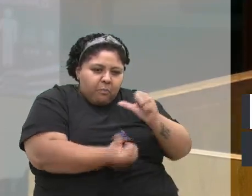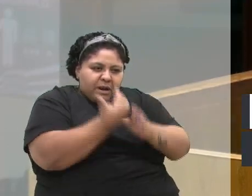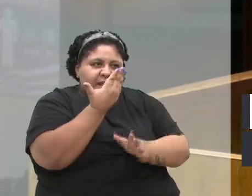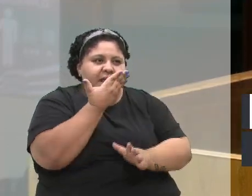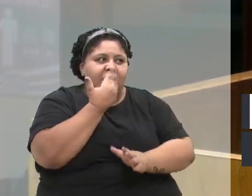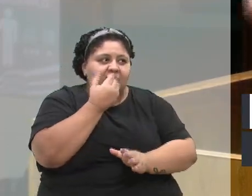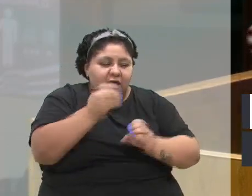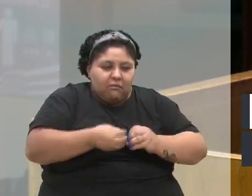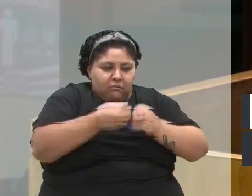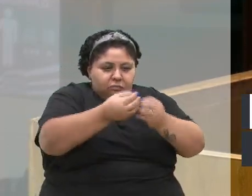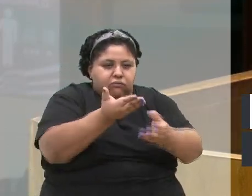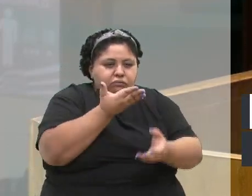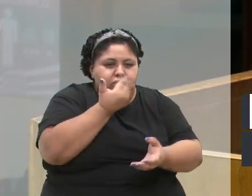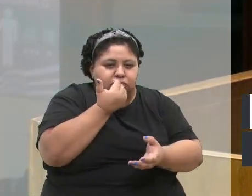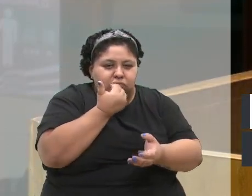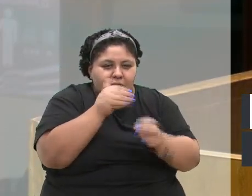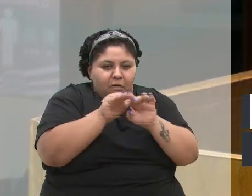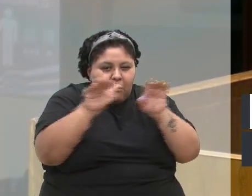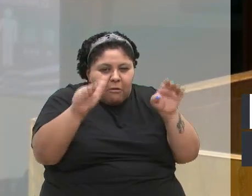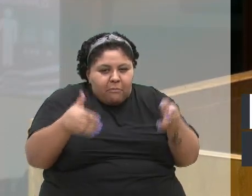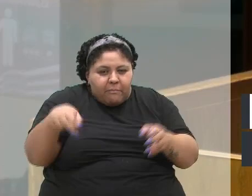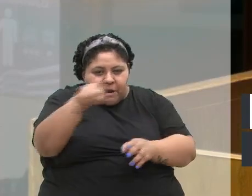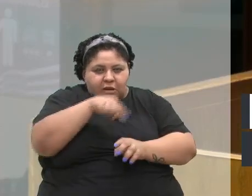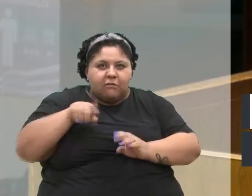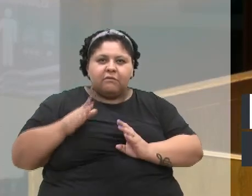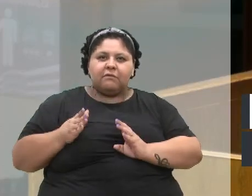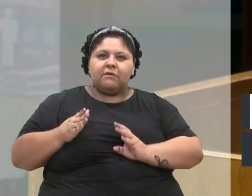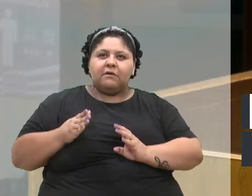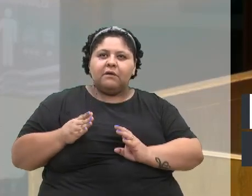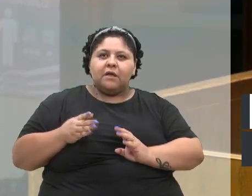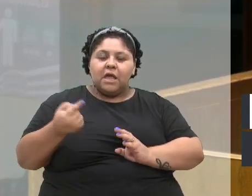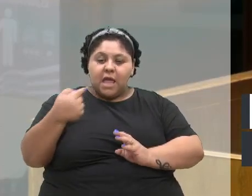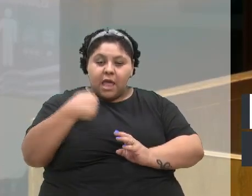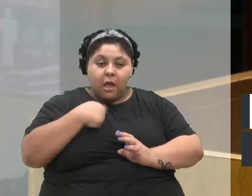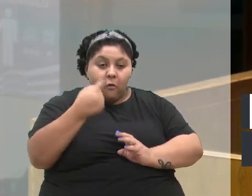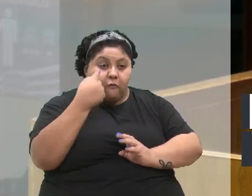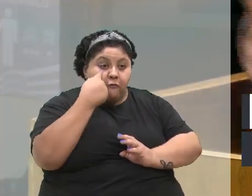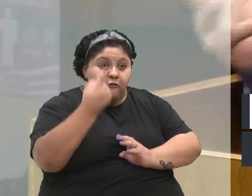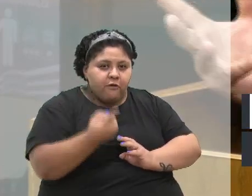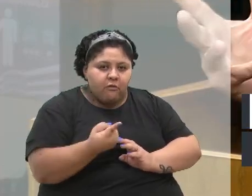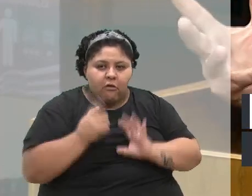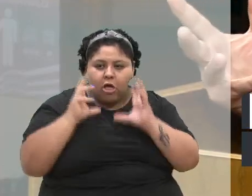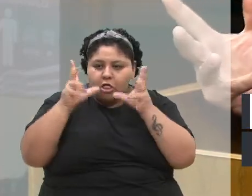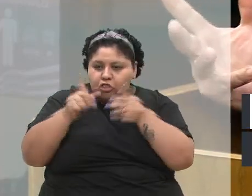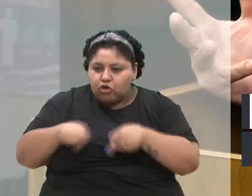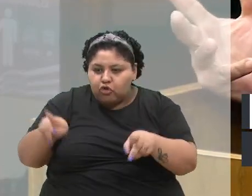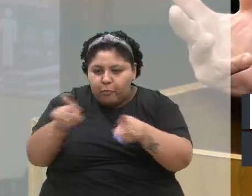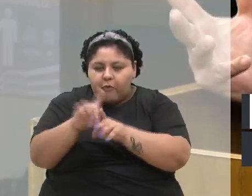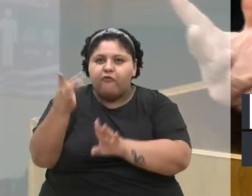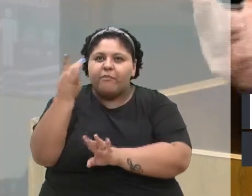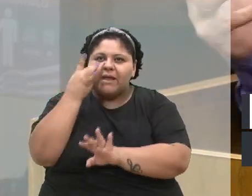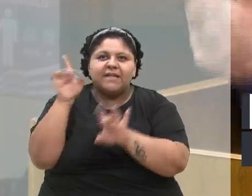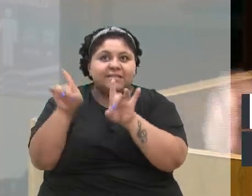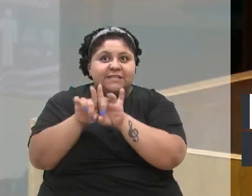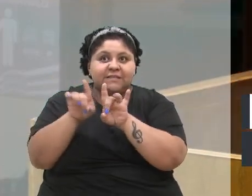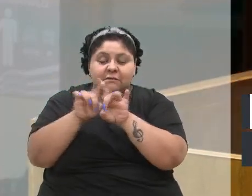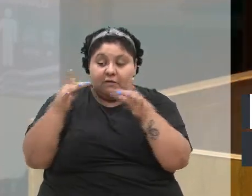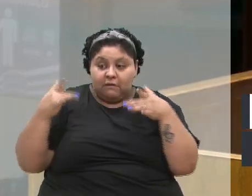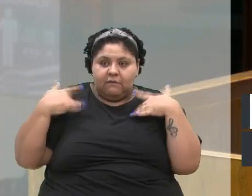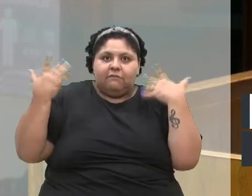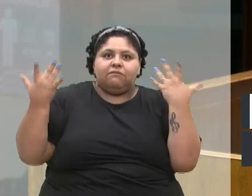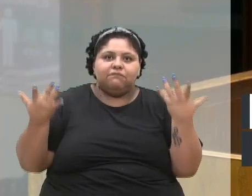o alimento até as nossas mesas. Aonde eu vi, e todo o povo presente, extasiado,